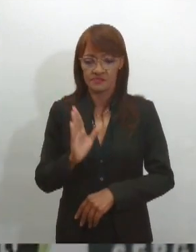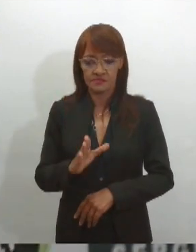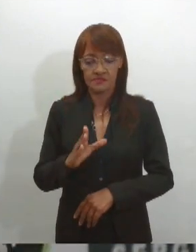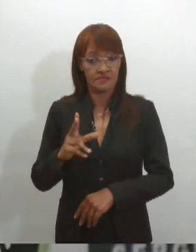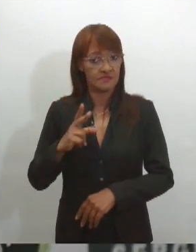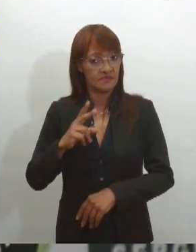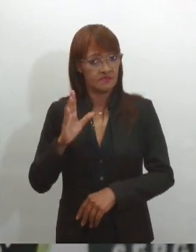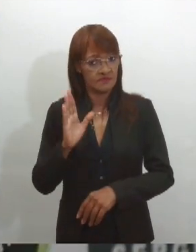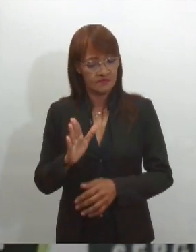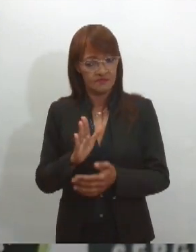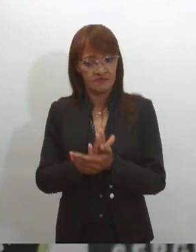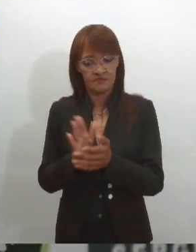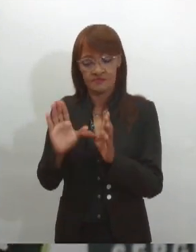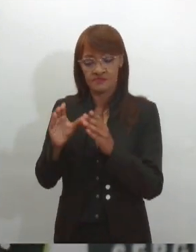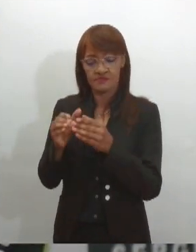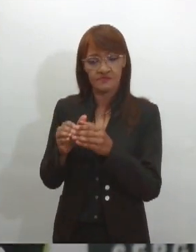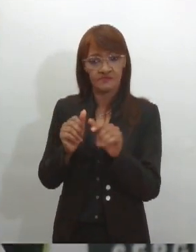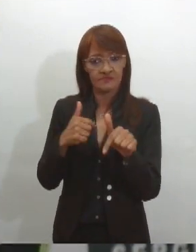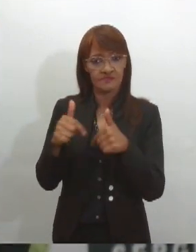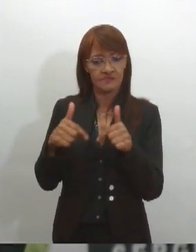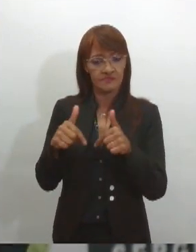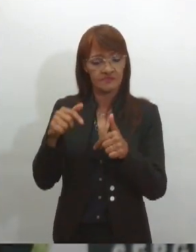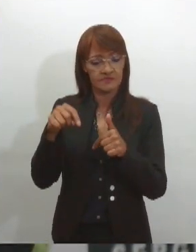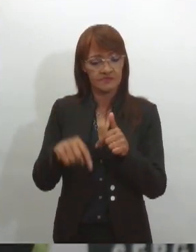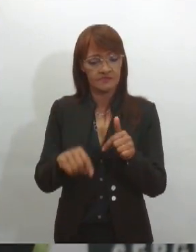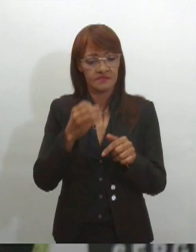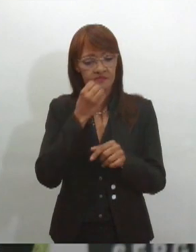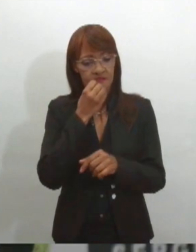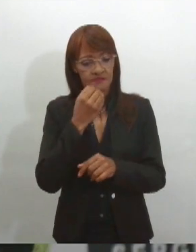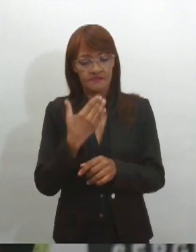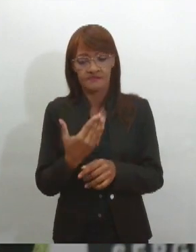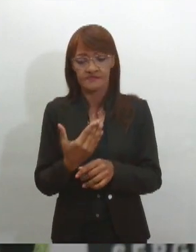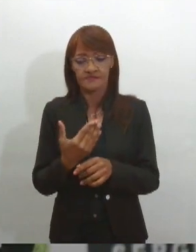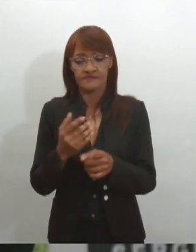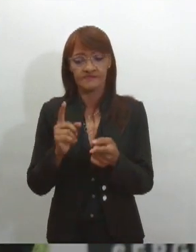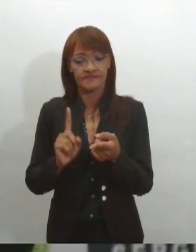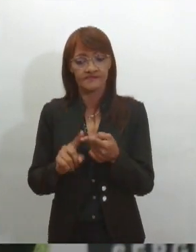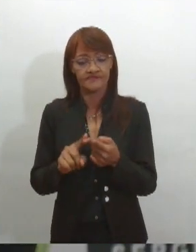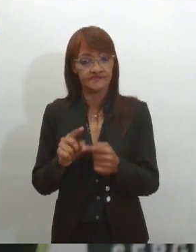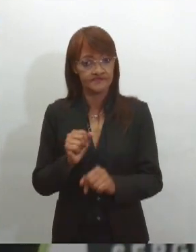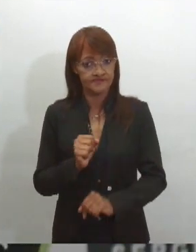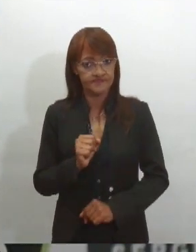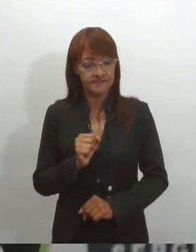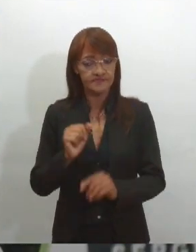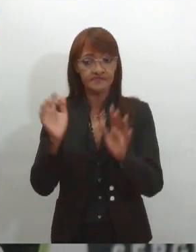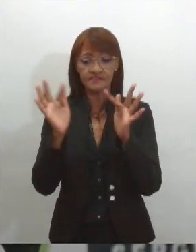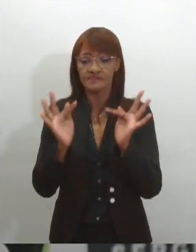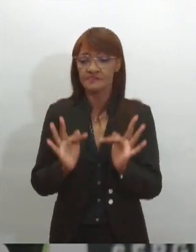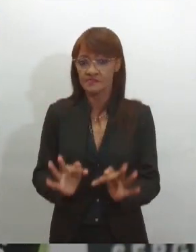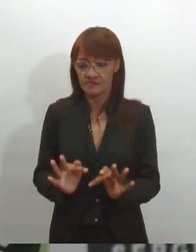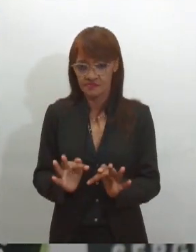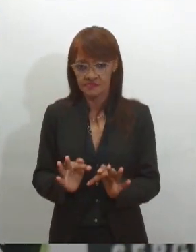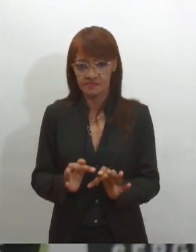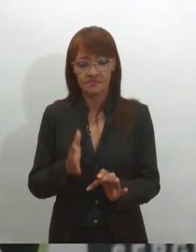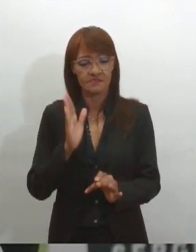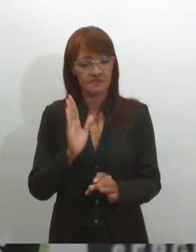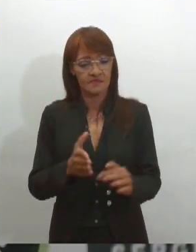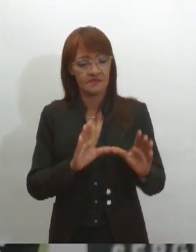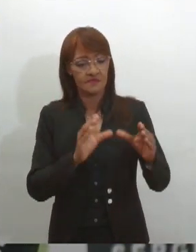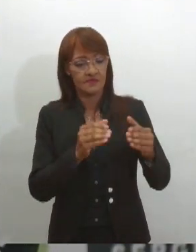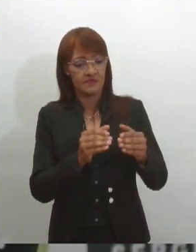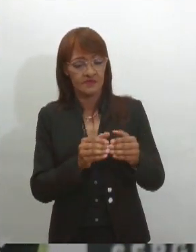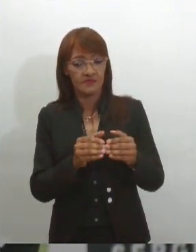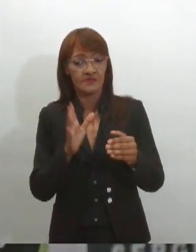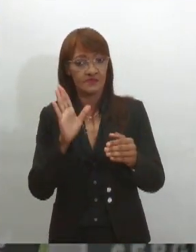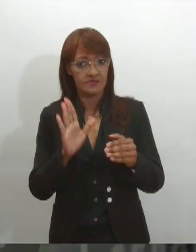equipe, o trabalho que a equipe tem realizado aqui, como a satisfação sendo parte de uma estrutura de segurança pública que está dando